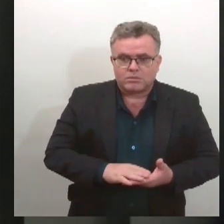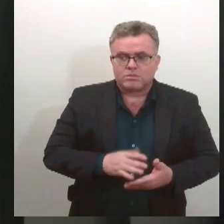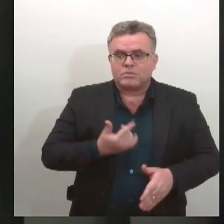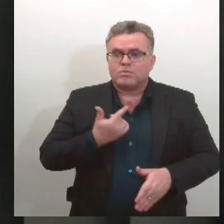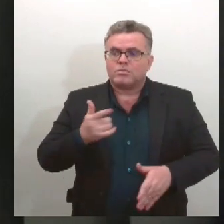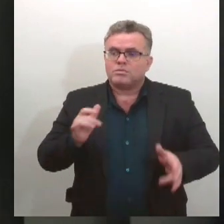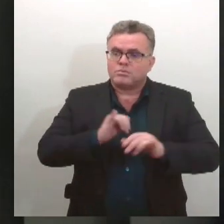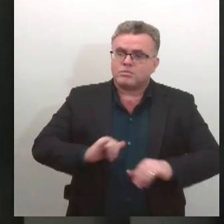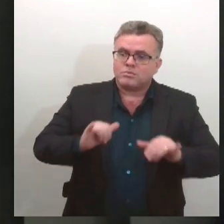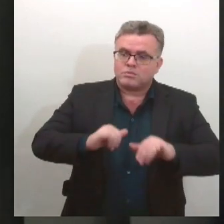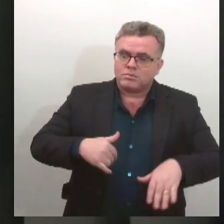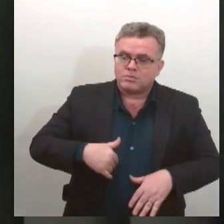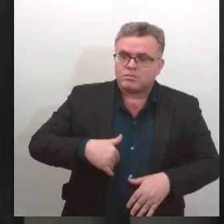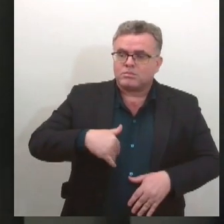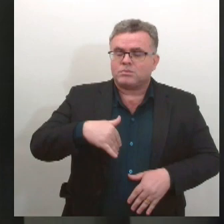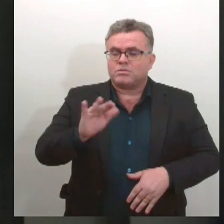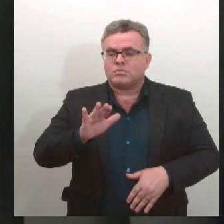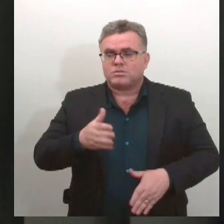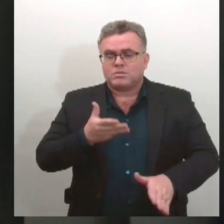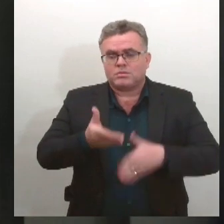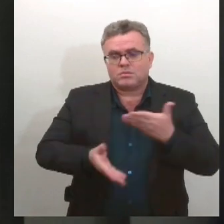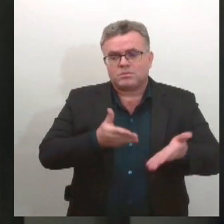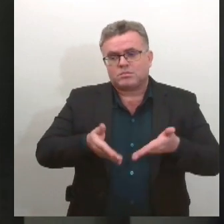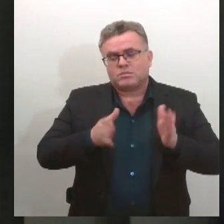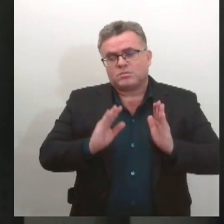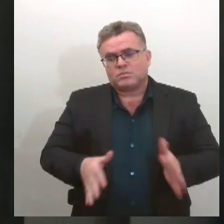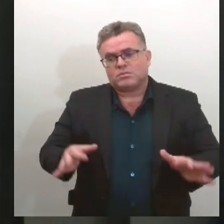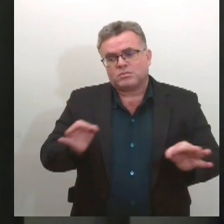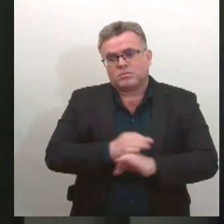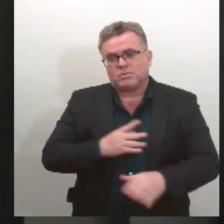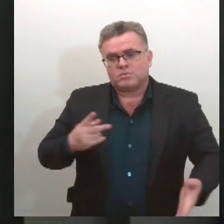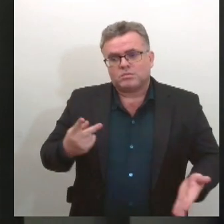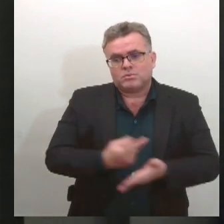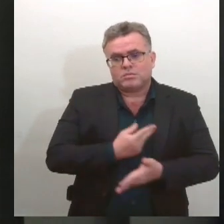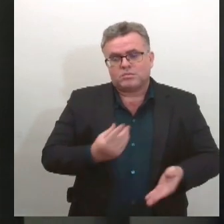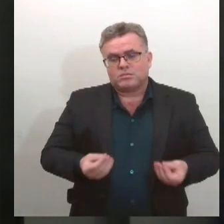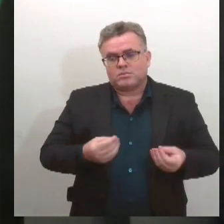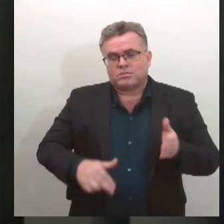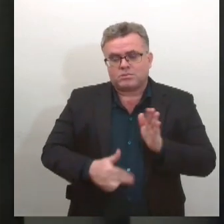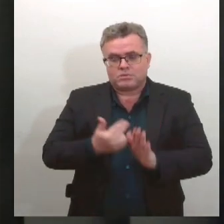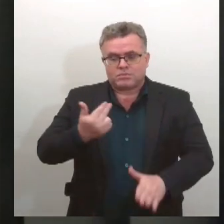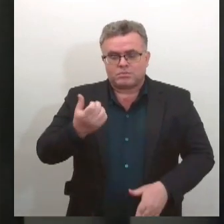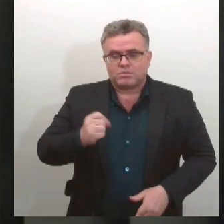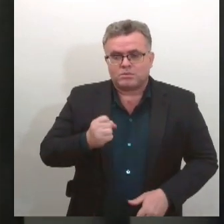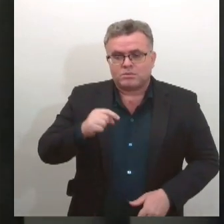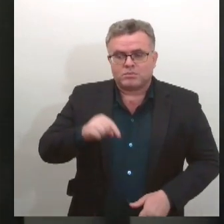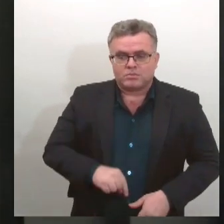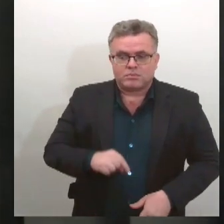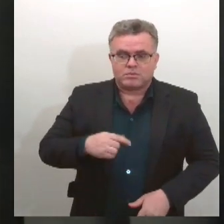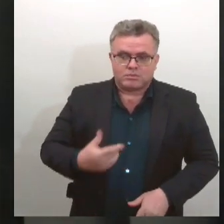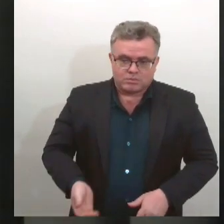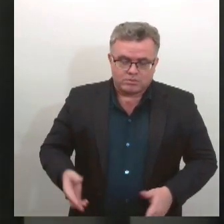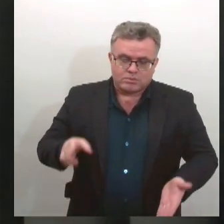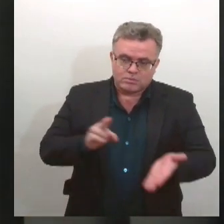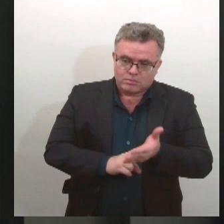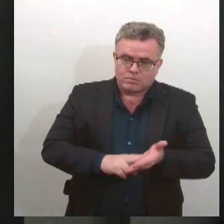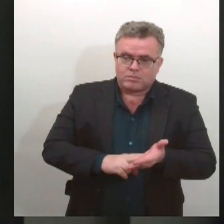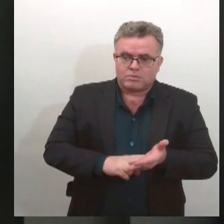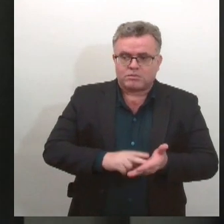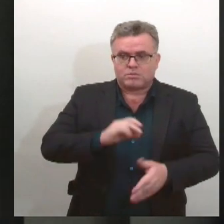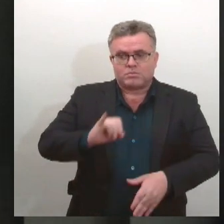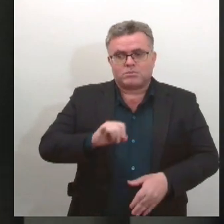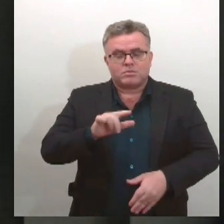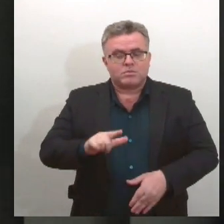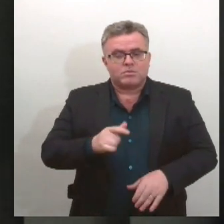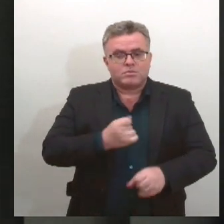procedimentos já foram realizados pelo programa Opera Sergipe. A iniciativa, lançada em julho do ano passado, e que tem o objetivo de ampliar